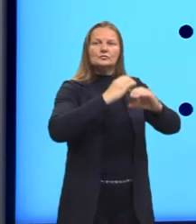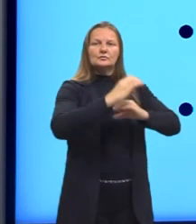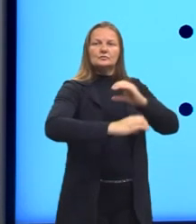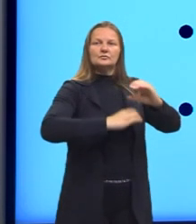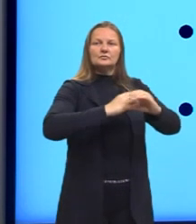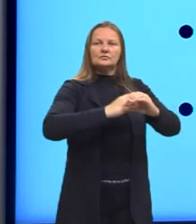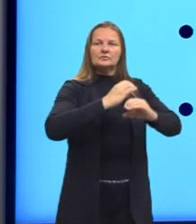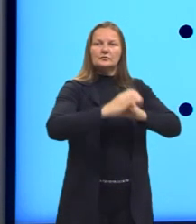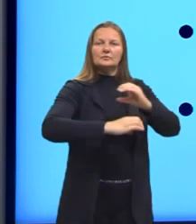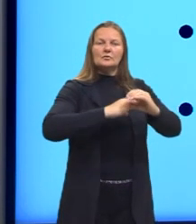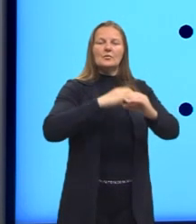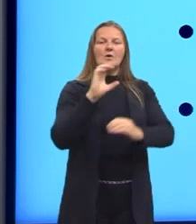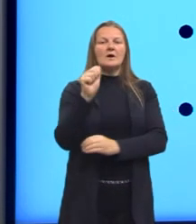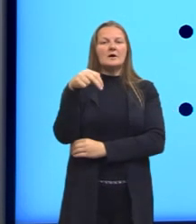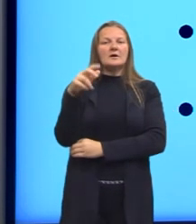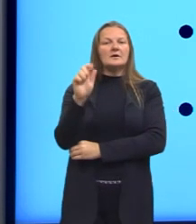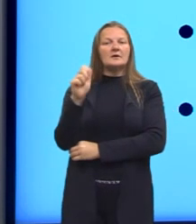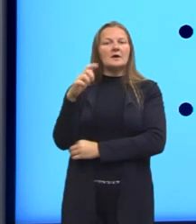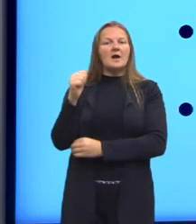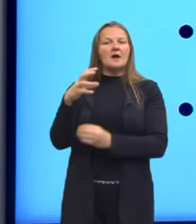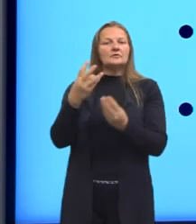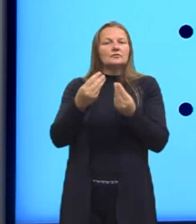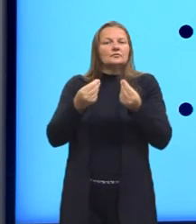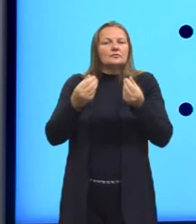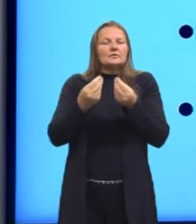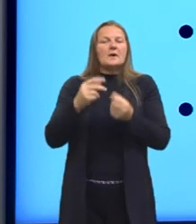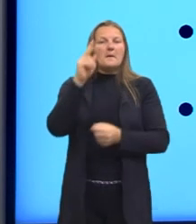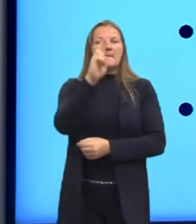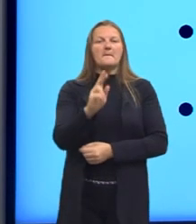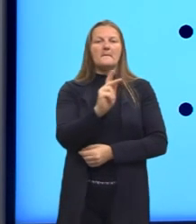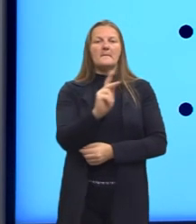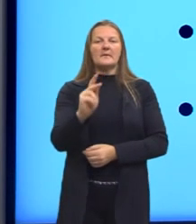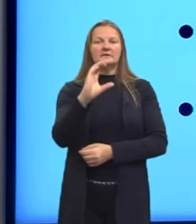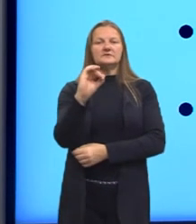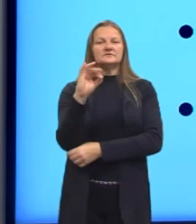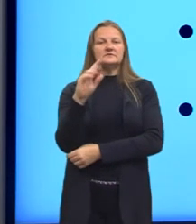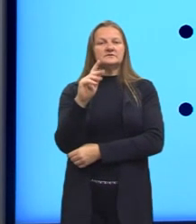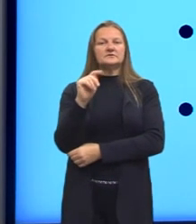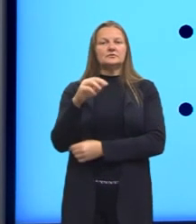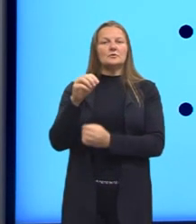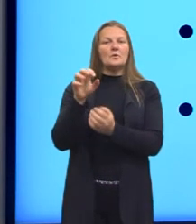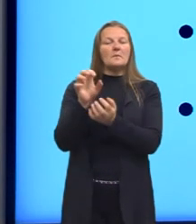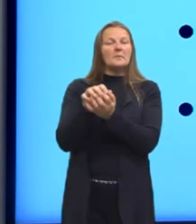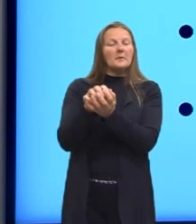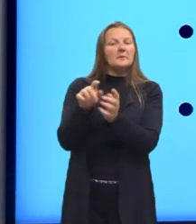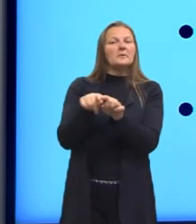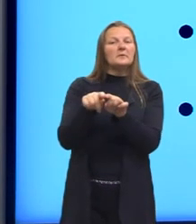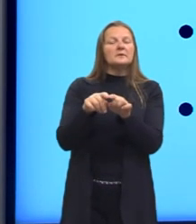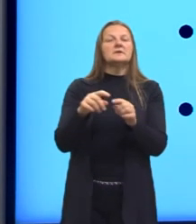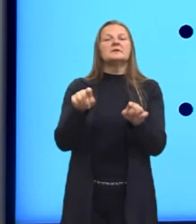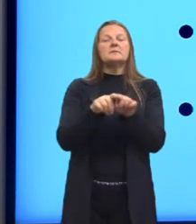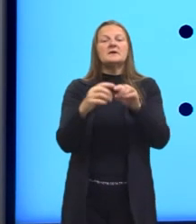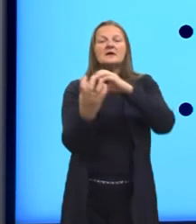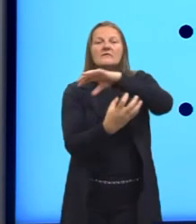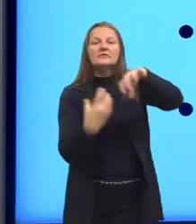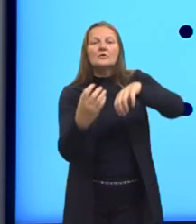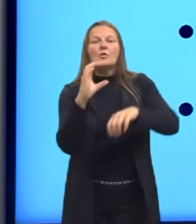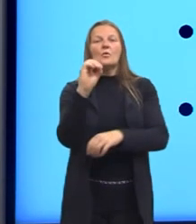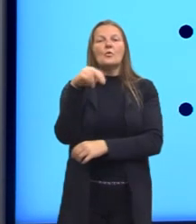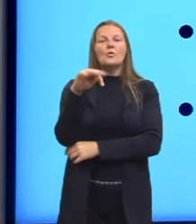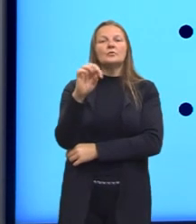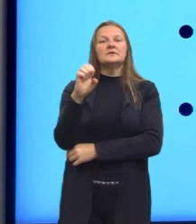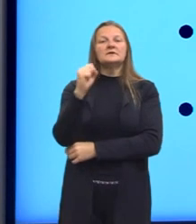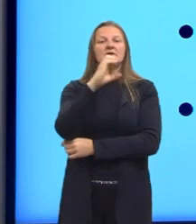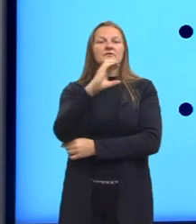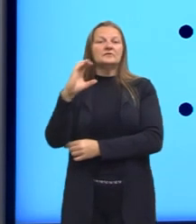no livro Os Sertões. O Misticismo do Padre Cícero, né, no Ceará. Revolução do Contestado, em Santa Catarina. O